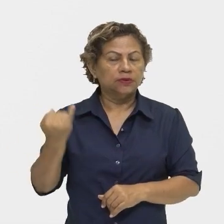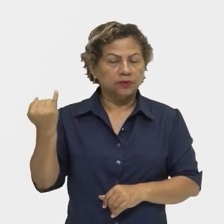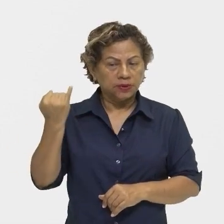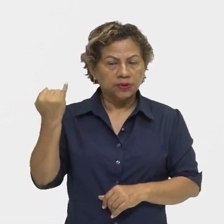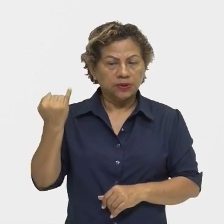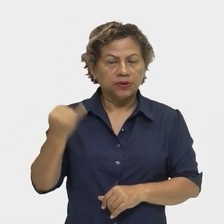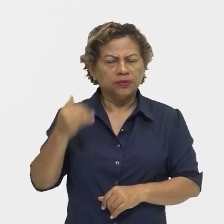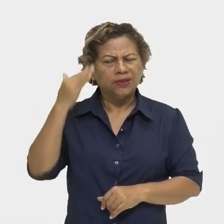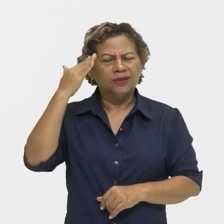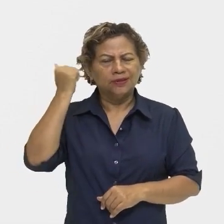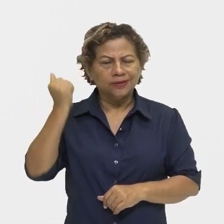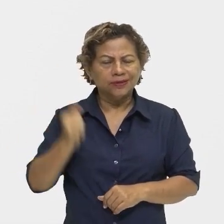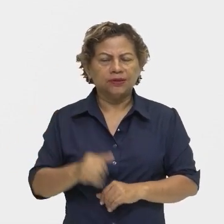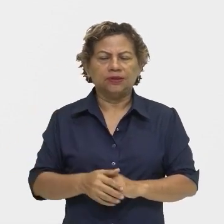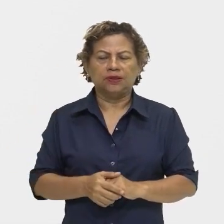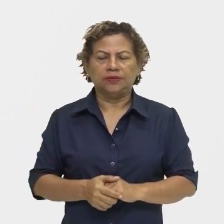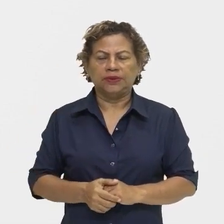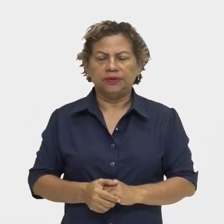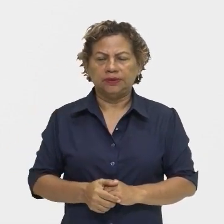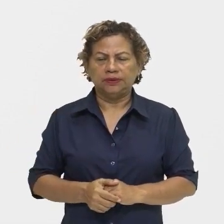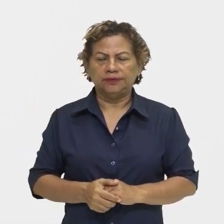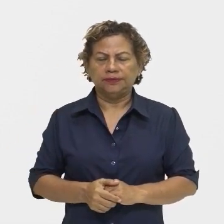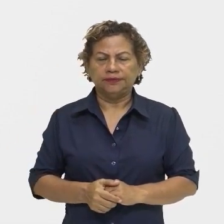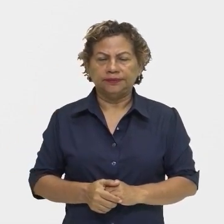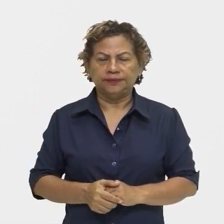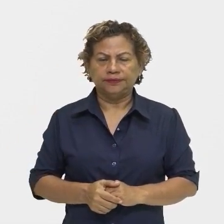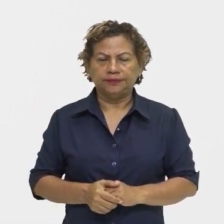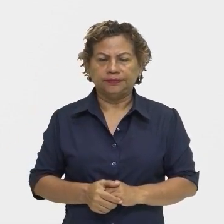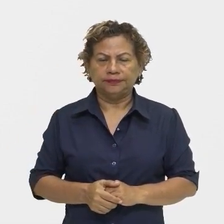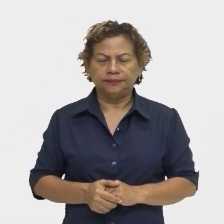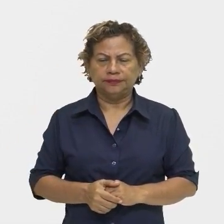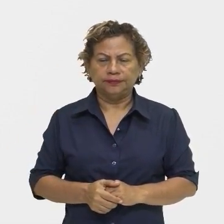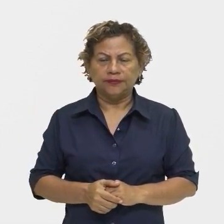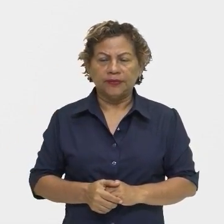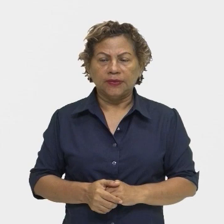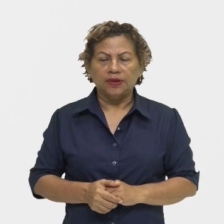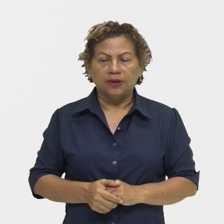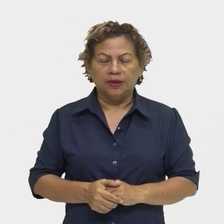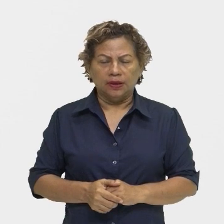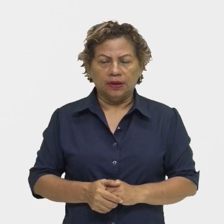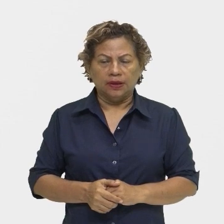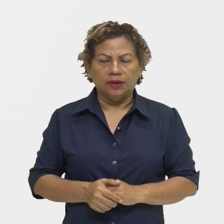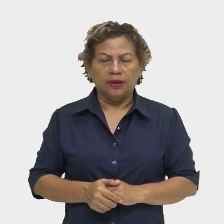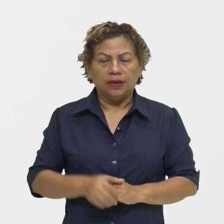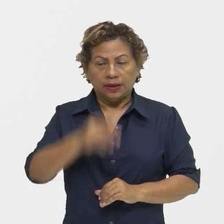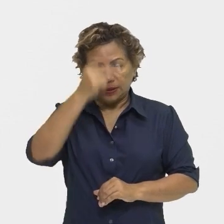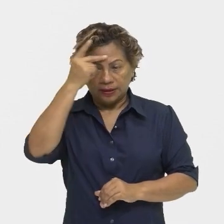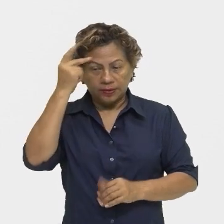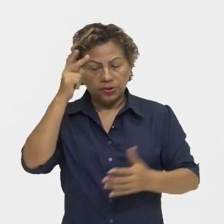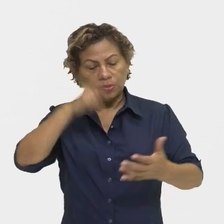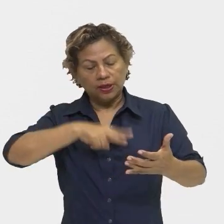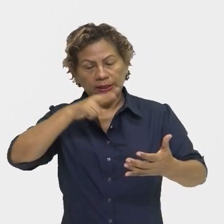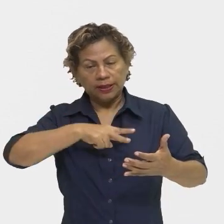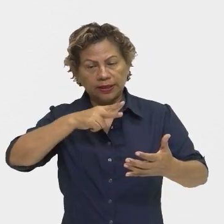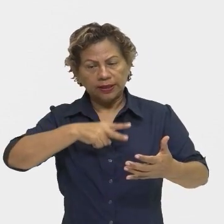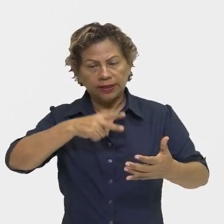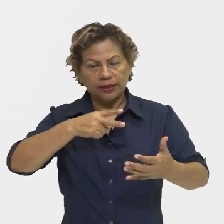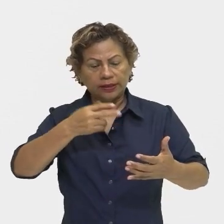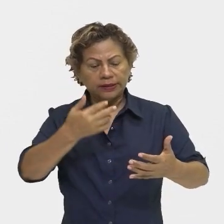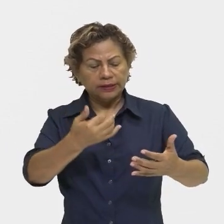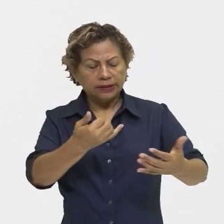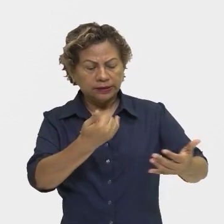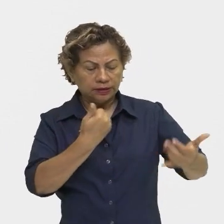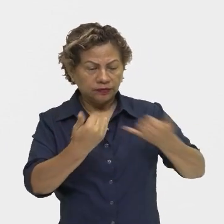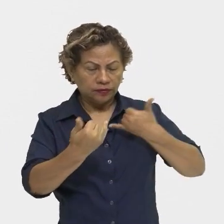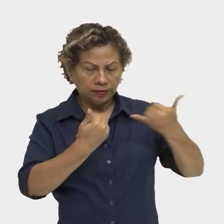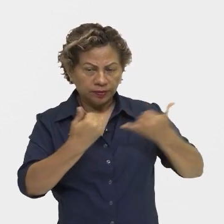justamente situar o leitor, né? A saber onde aconteceu o fato, né? Em que tempo,